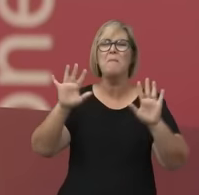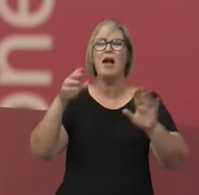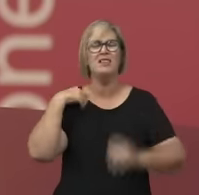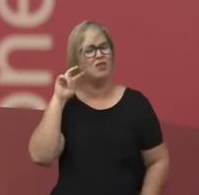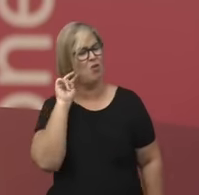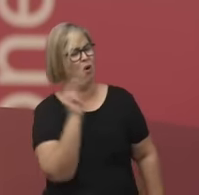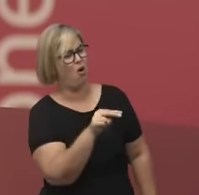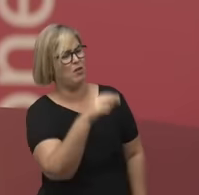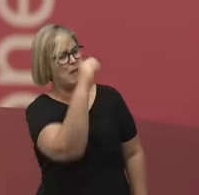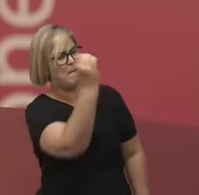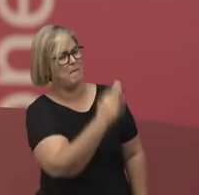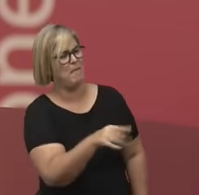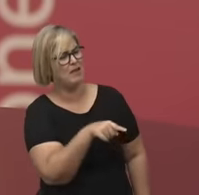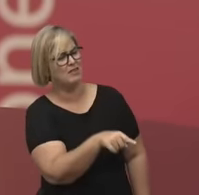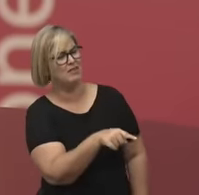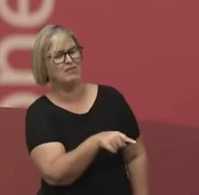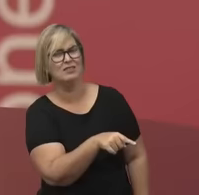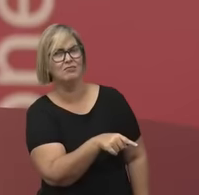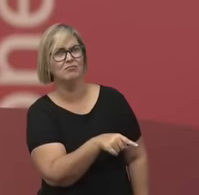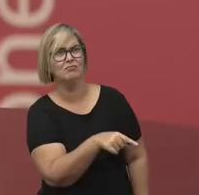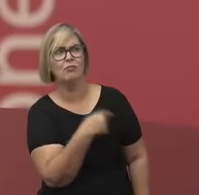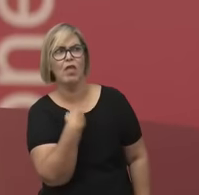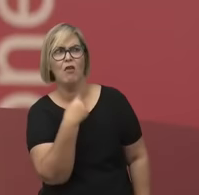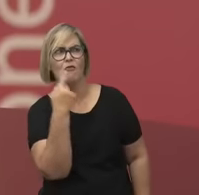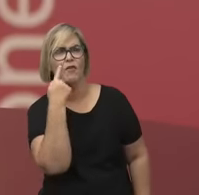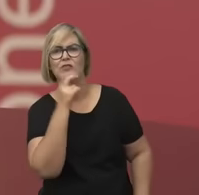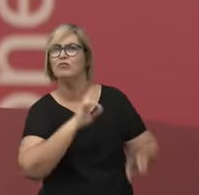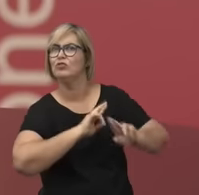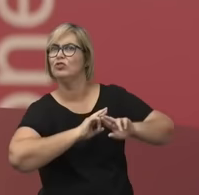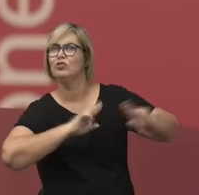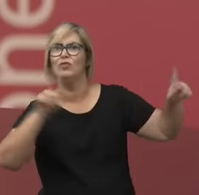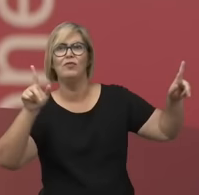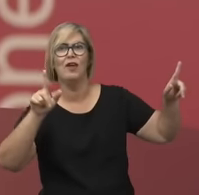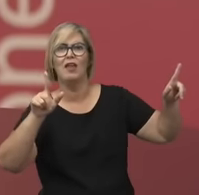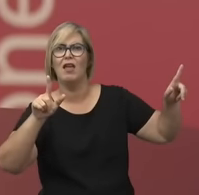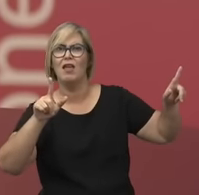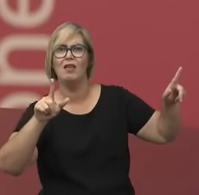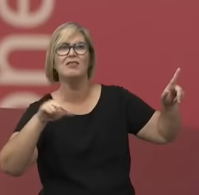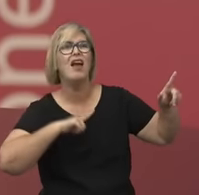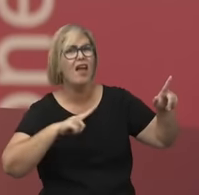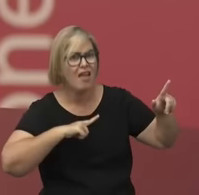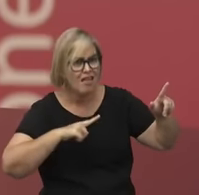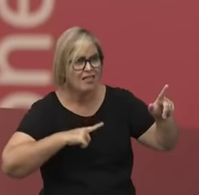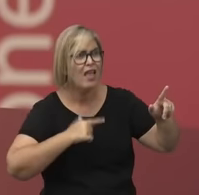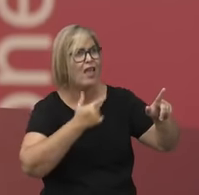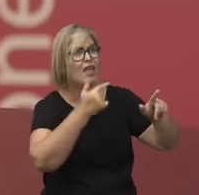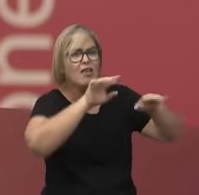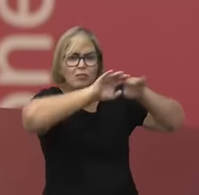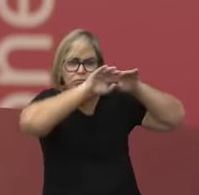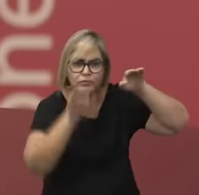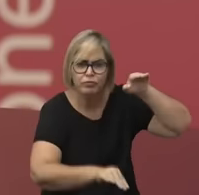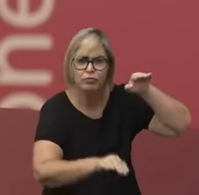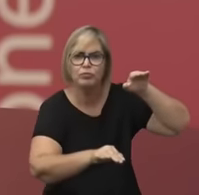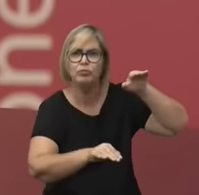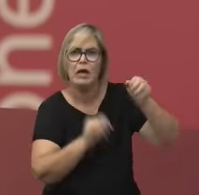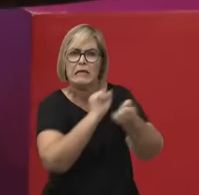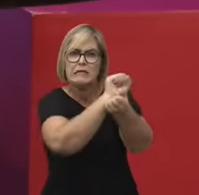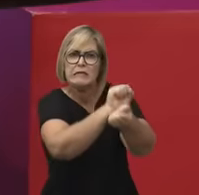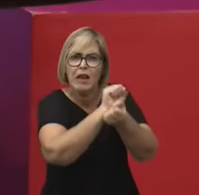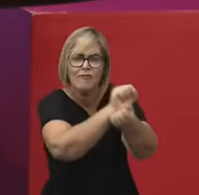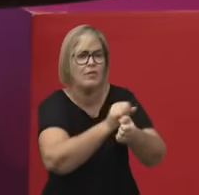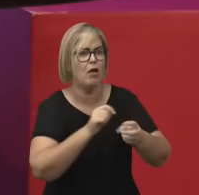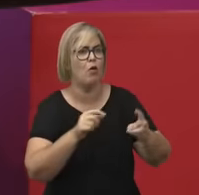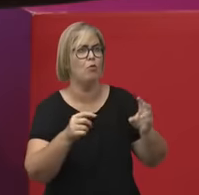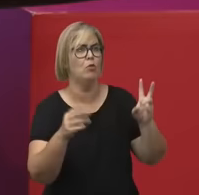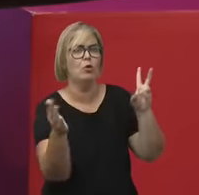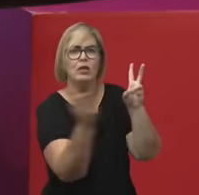e eu vejo outros marcadores de desigualdade, eu vejo a escravidão como uma instituição, eu vejo